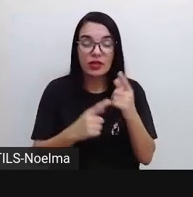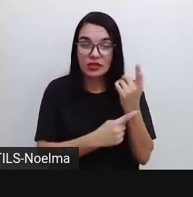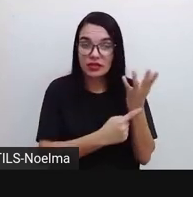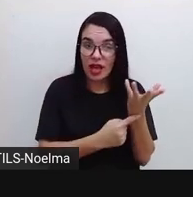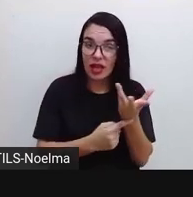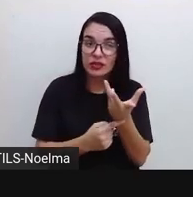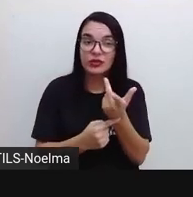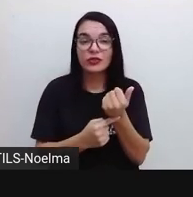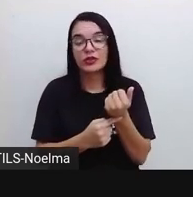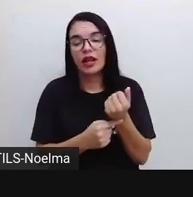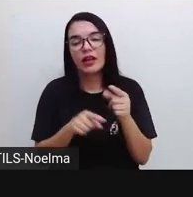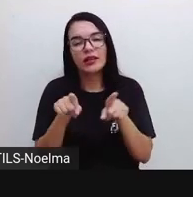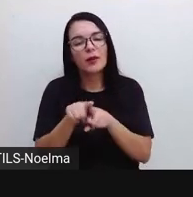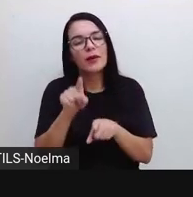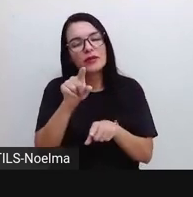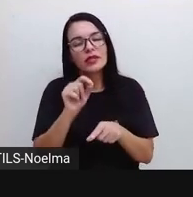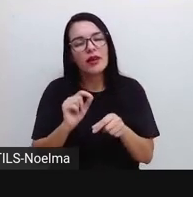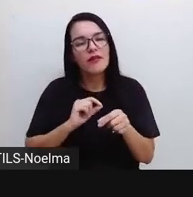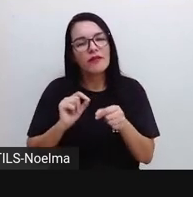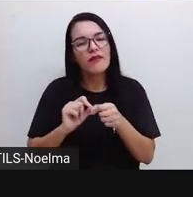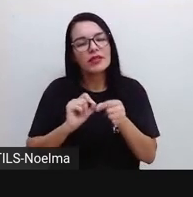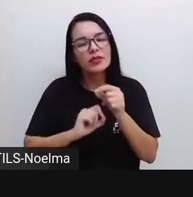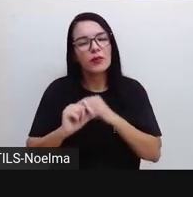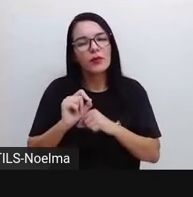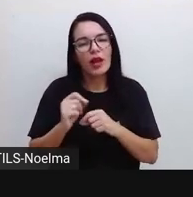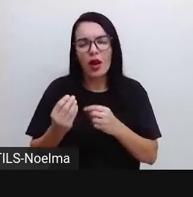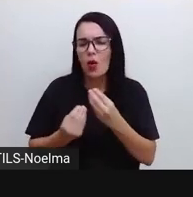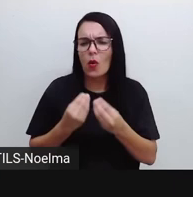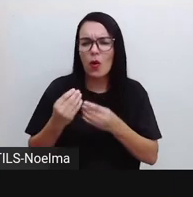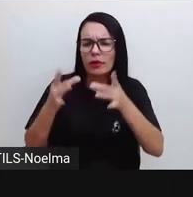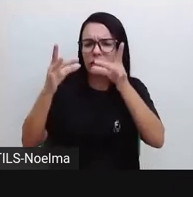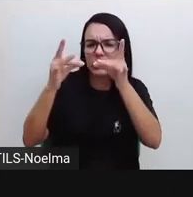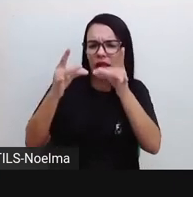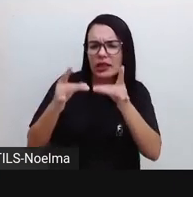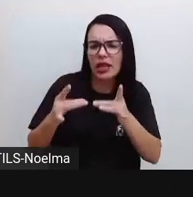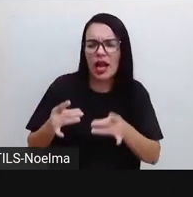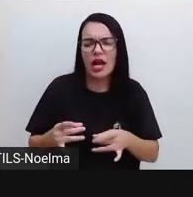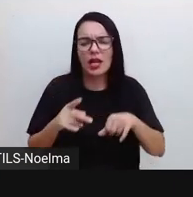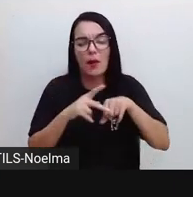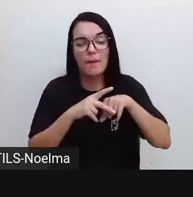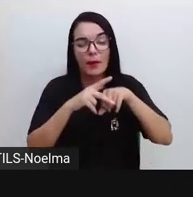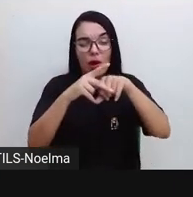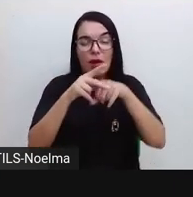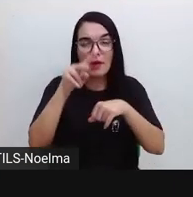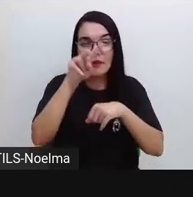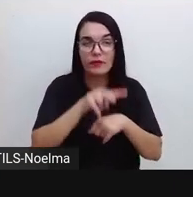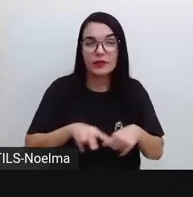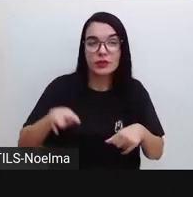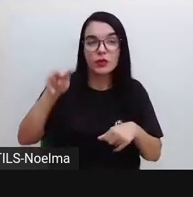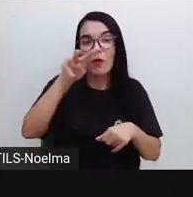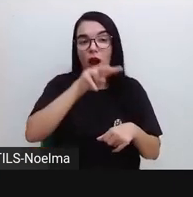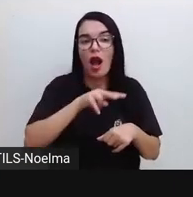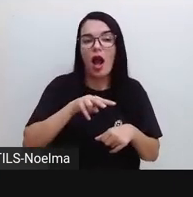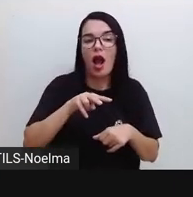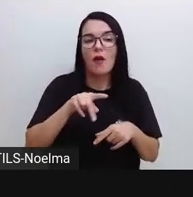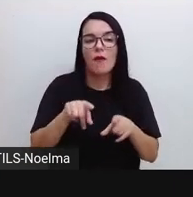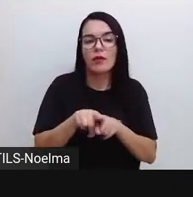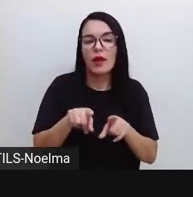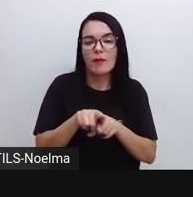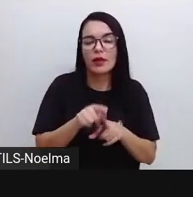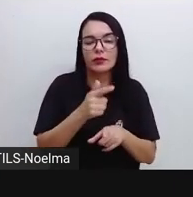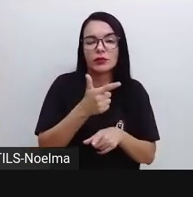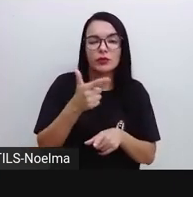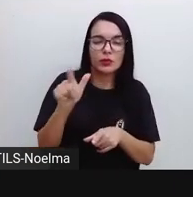vocês vão descobrindo os detalhes, né? Do tipo de poema visual a partir aí dessa análise que a gente fez dos